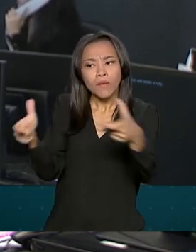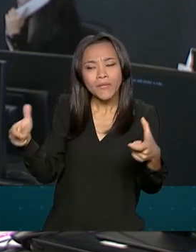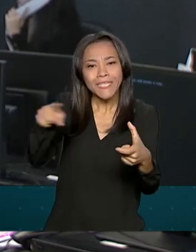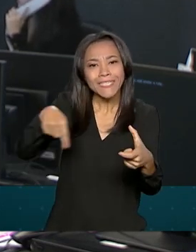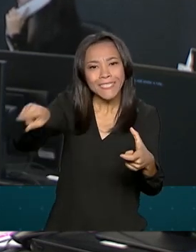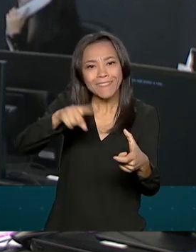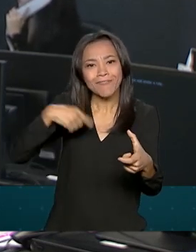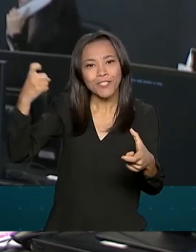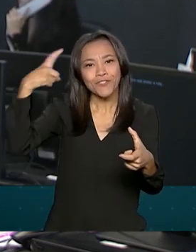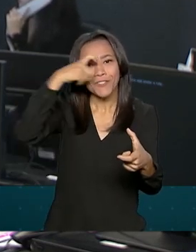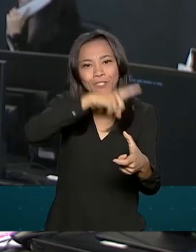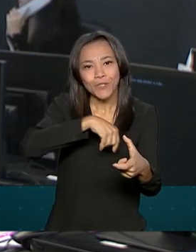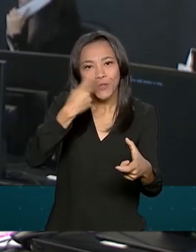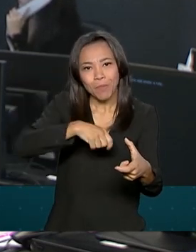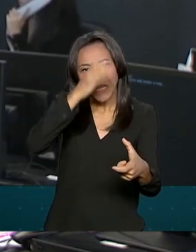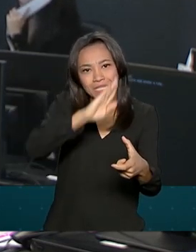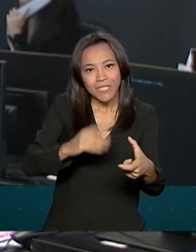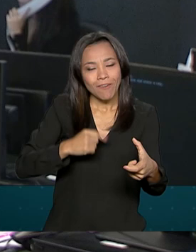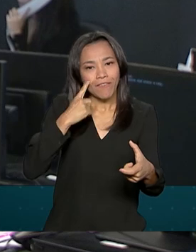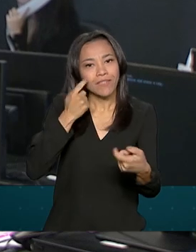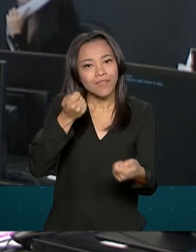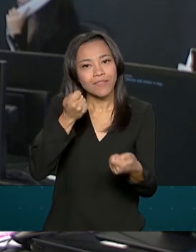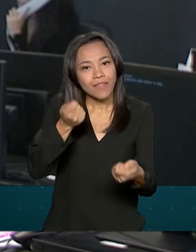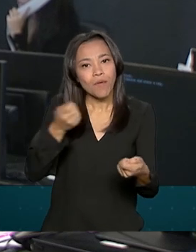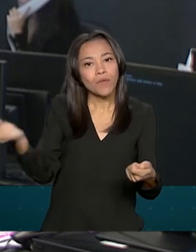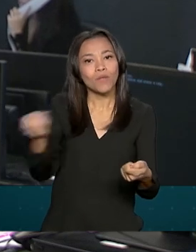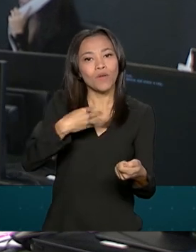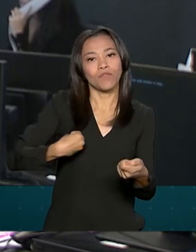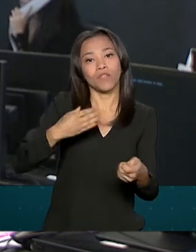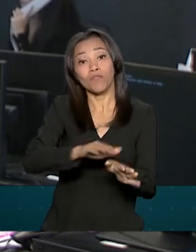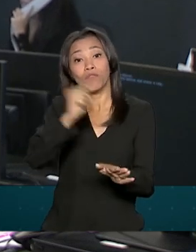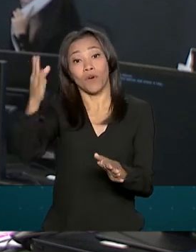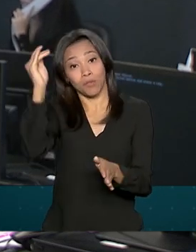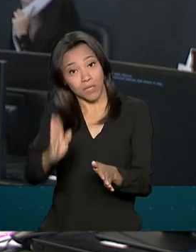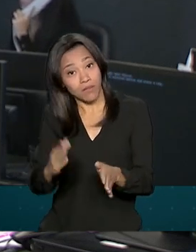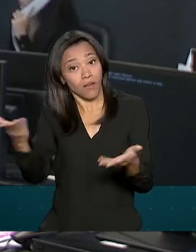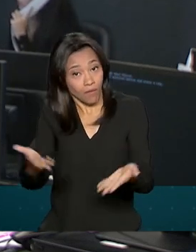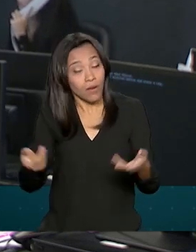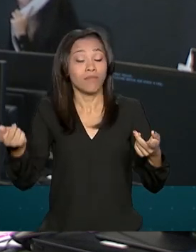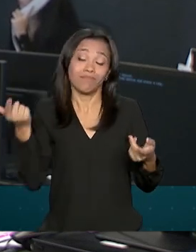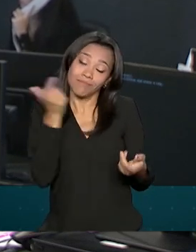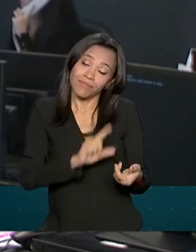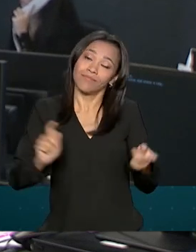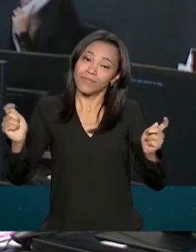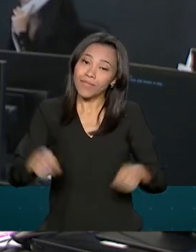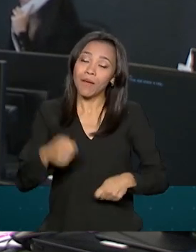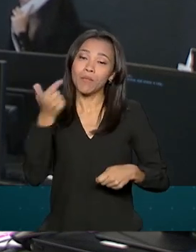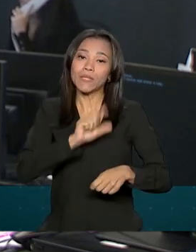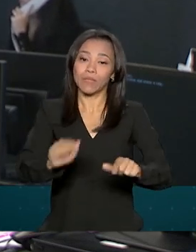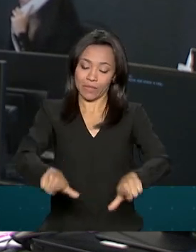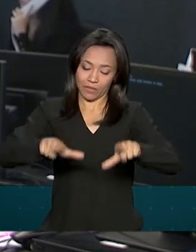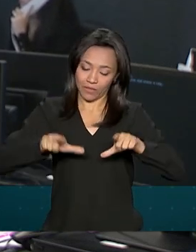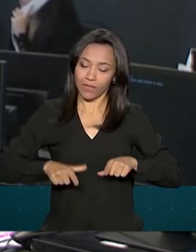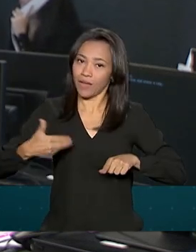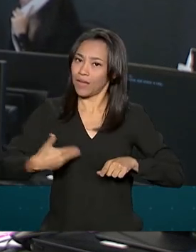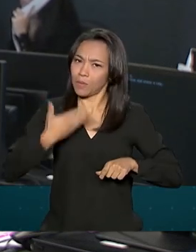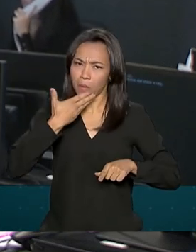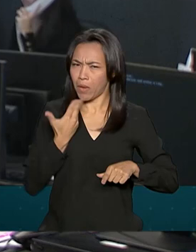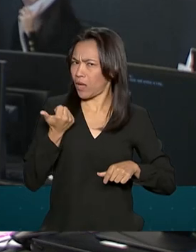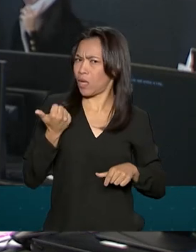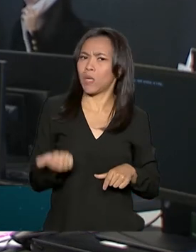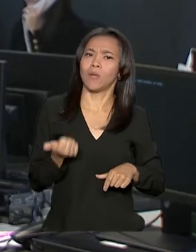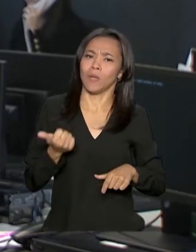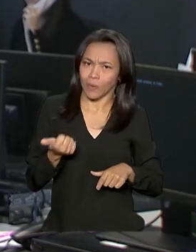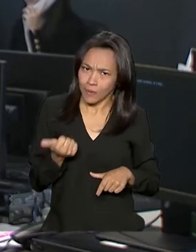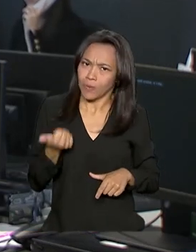passaram por dificuldades no Brasil, foram tentar uma nova vida no exterior e agora têm a chance de obter um certificado e conquistar uma melhor